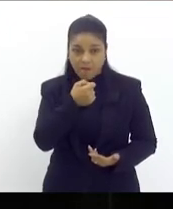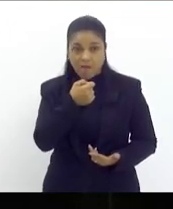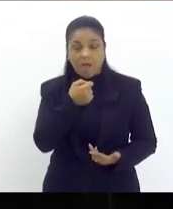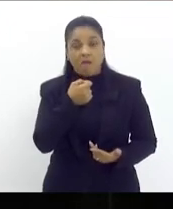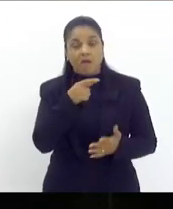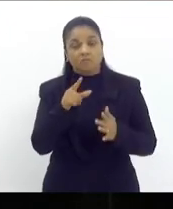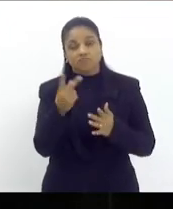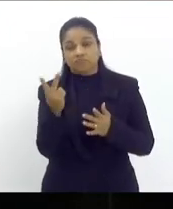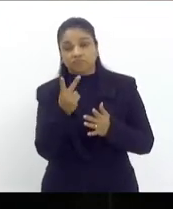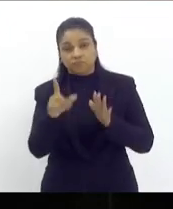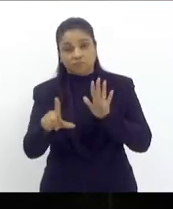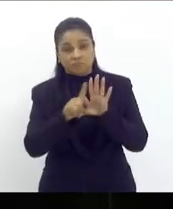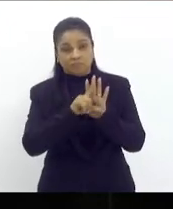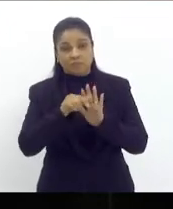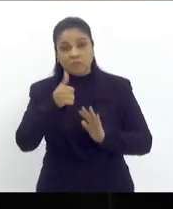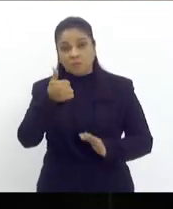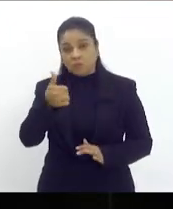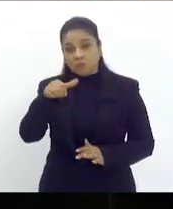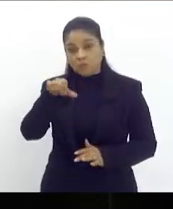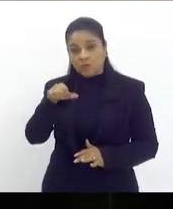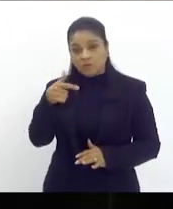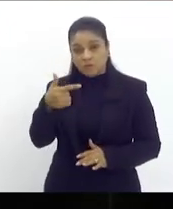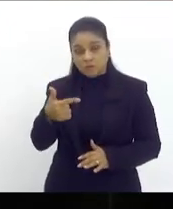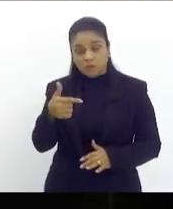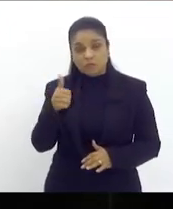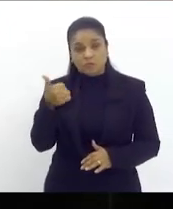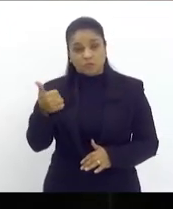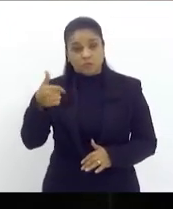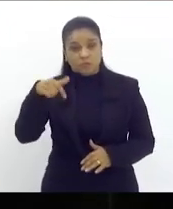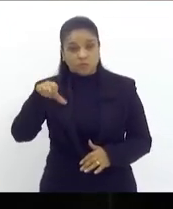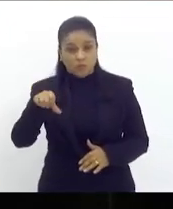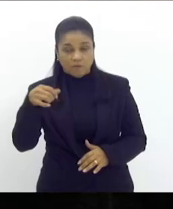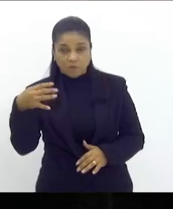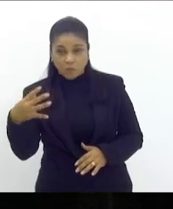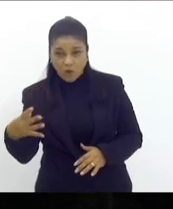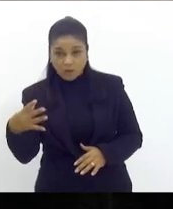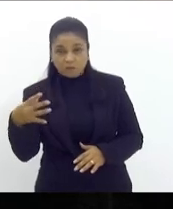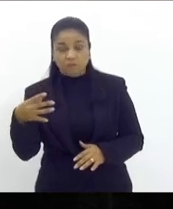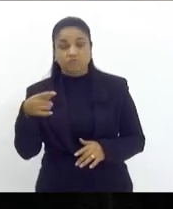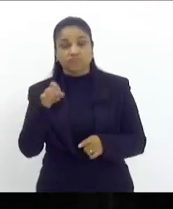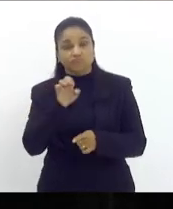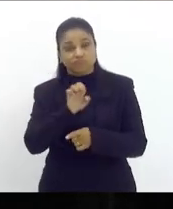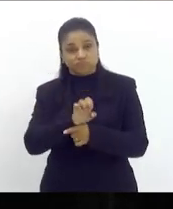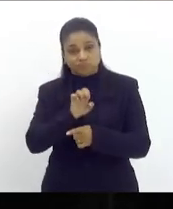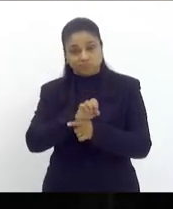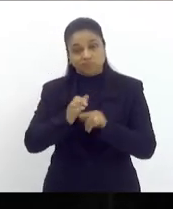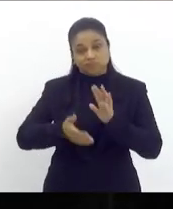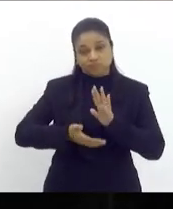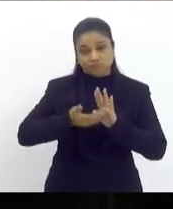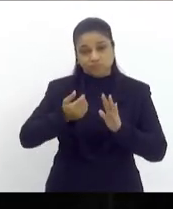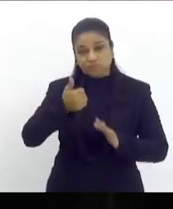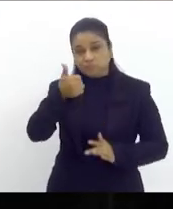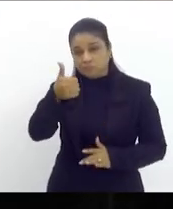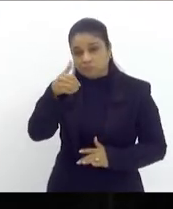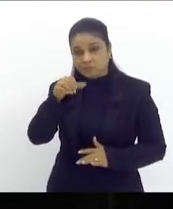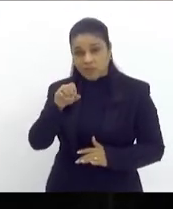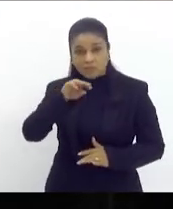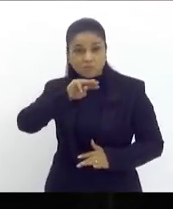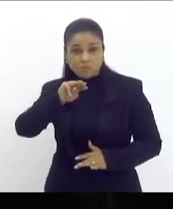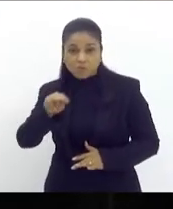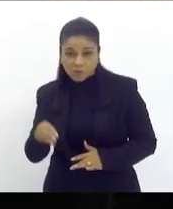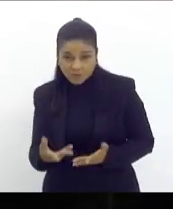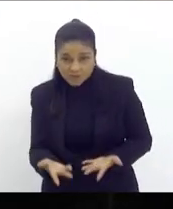complementares 1,9,2 1,4 tiraram do estado 10 bilhões de reais bom